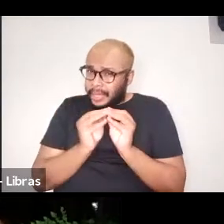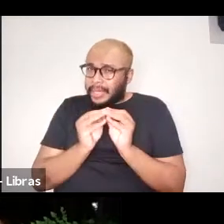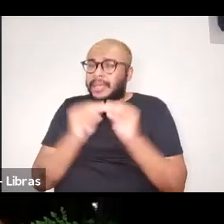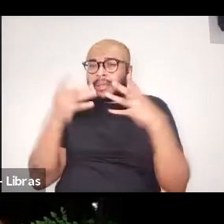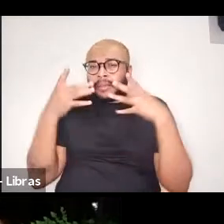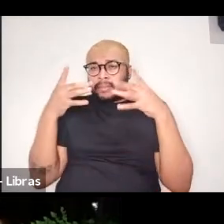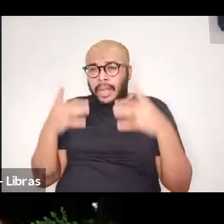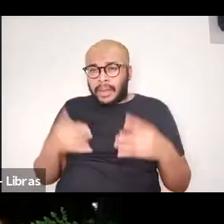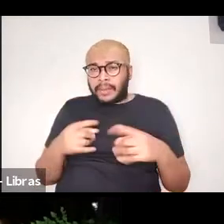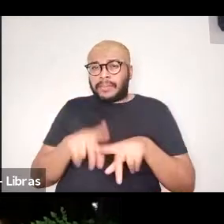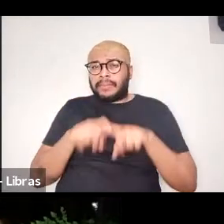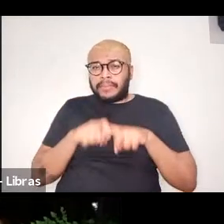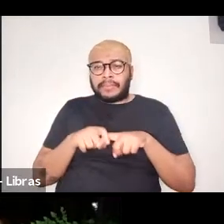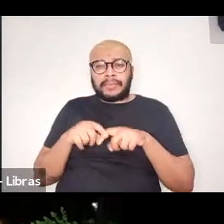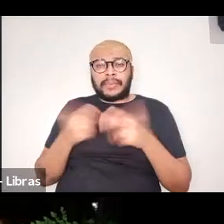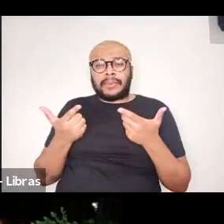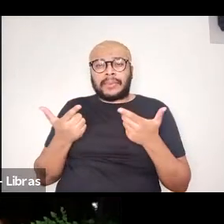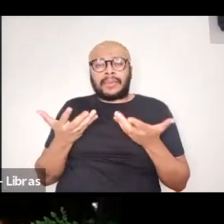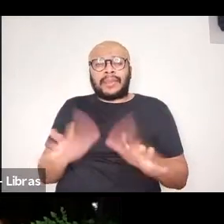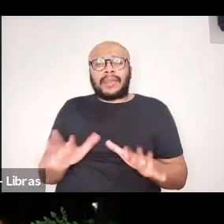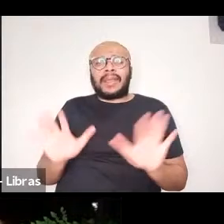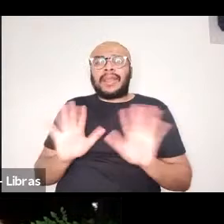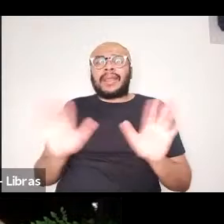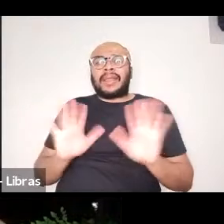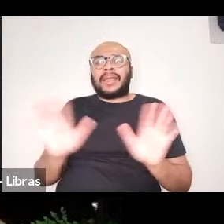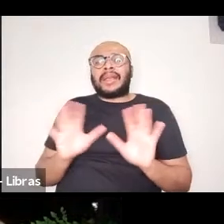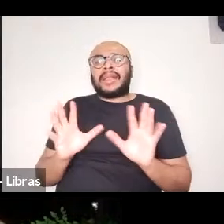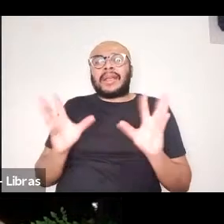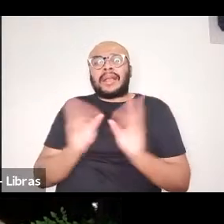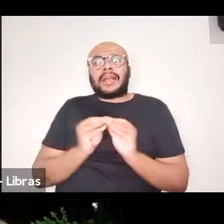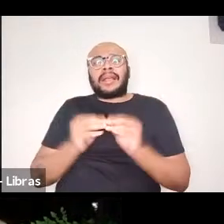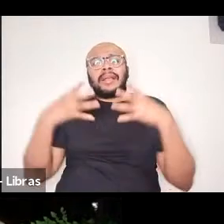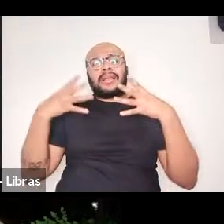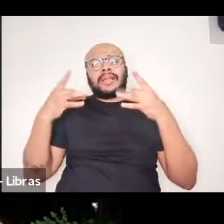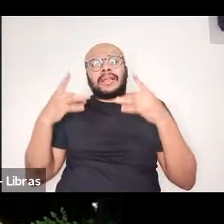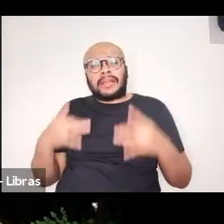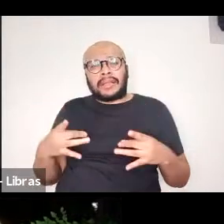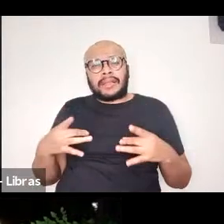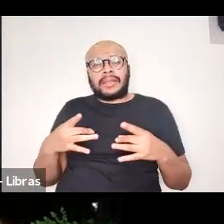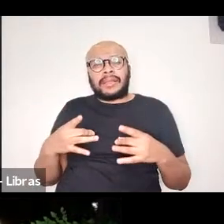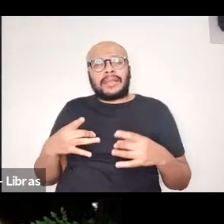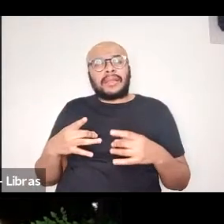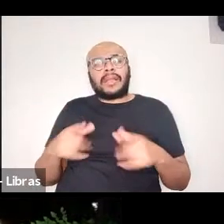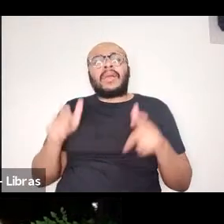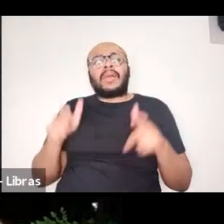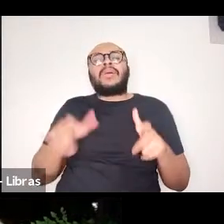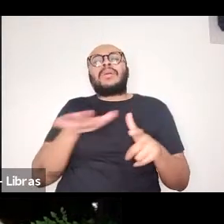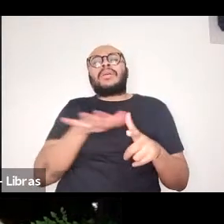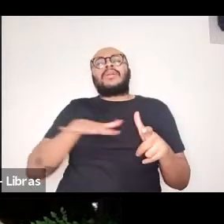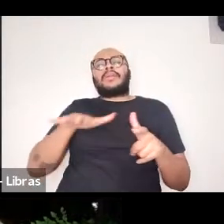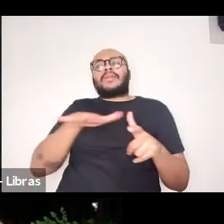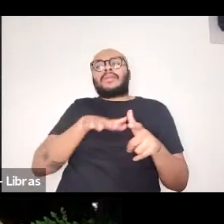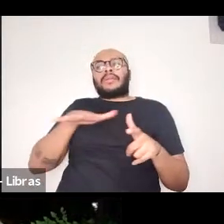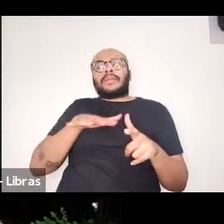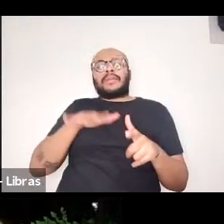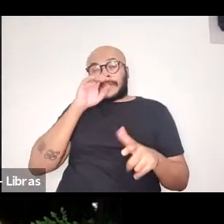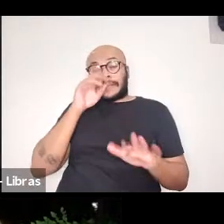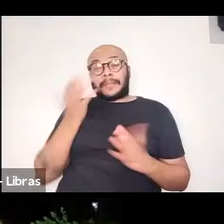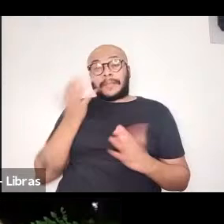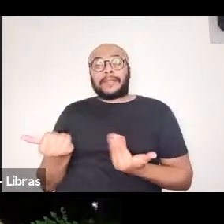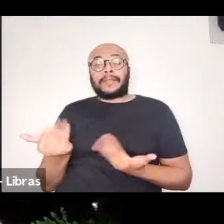porque não quero dar a impressão de que a resenha é território de jovens